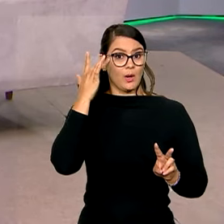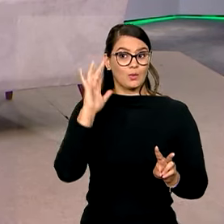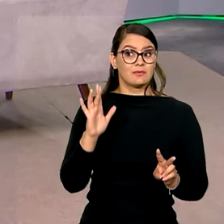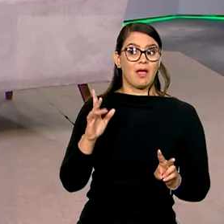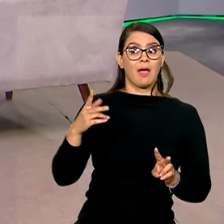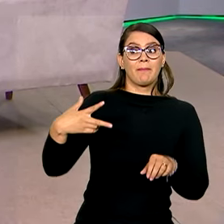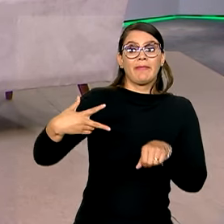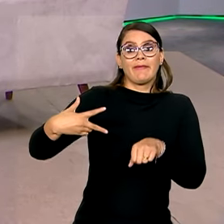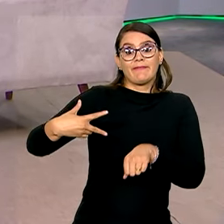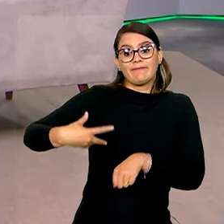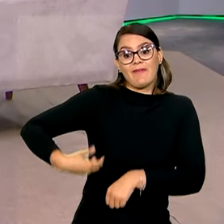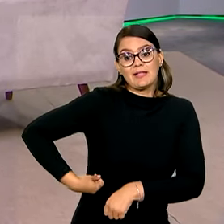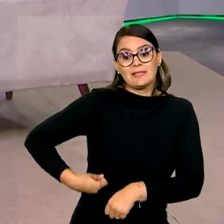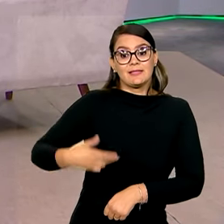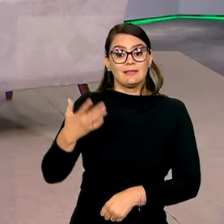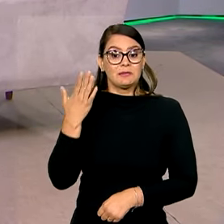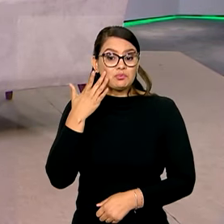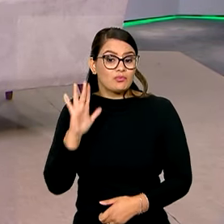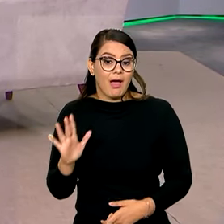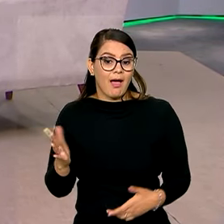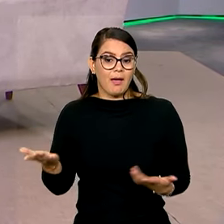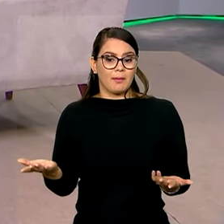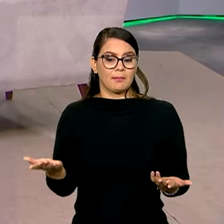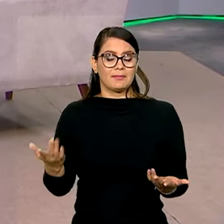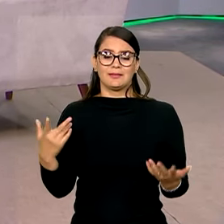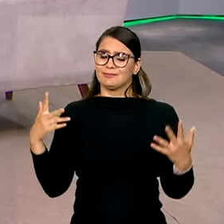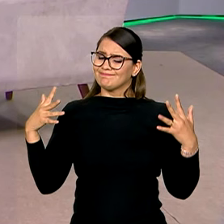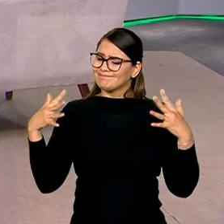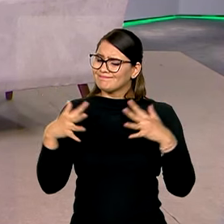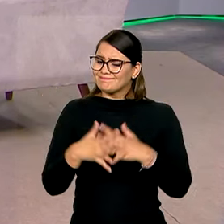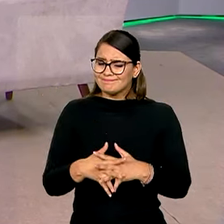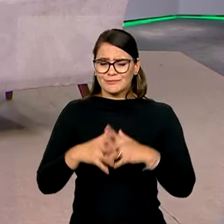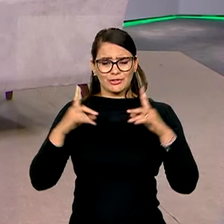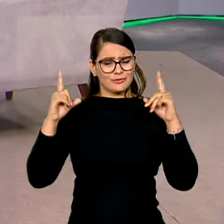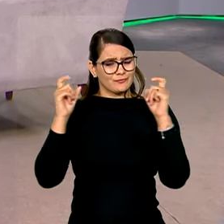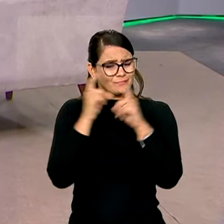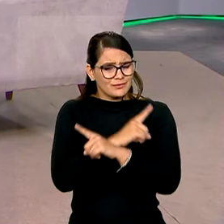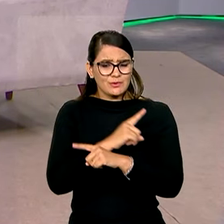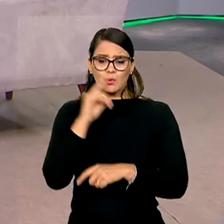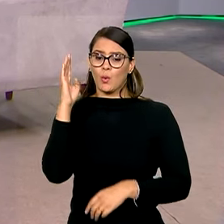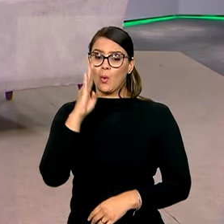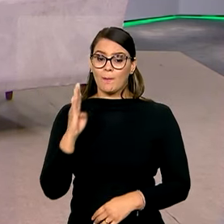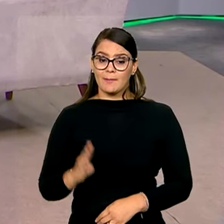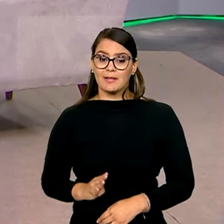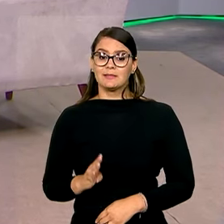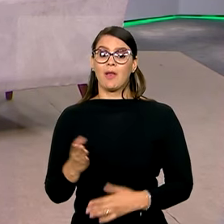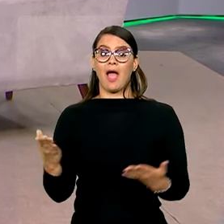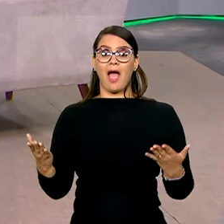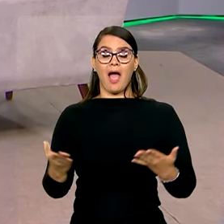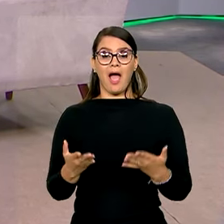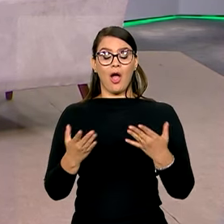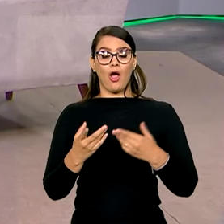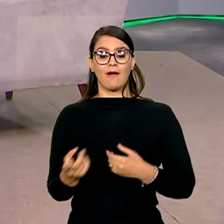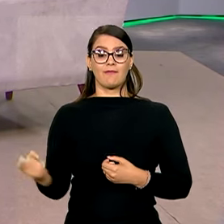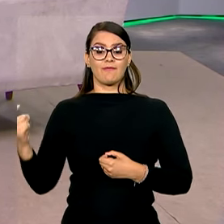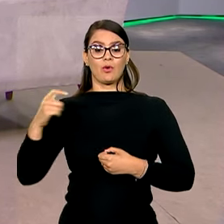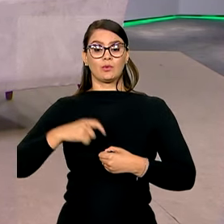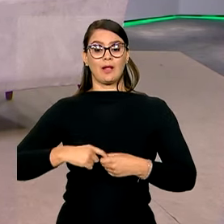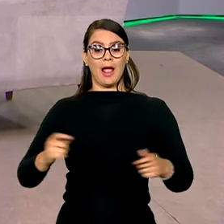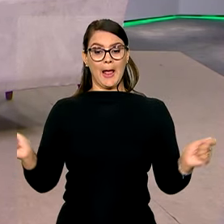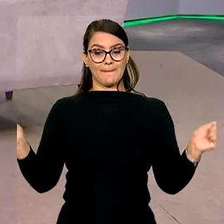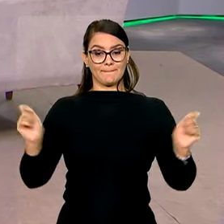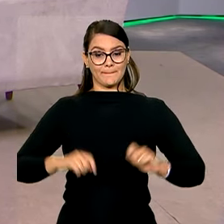animais são vacinados. Então, é uma situação muito complexa e que o Estado brasileiro está retomando sua capacidade de ação